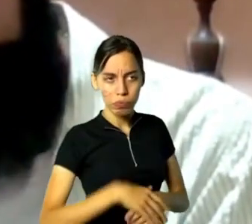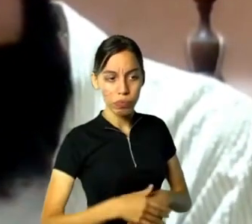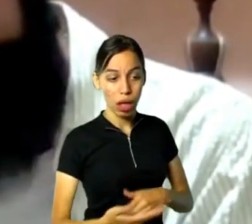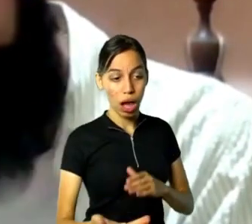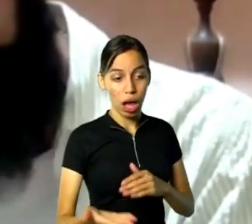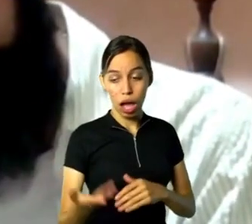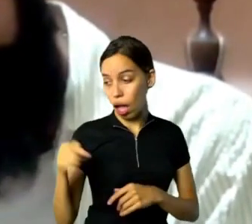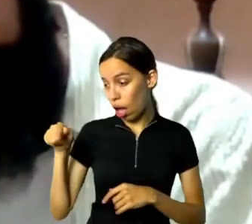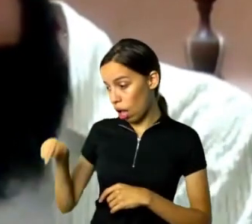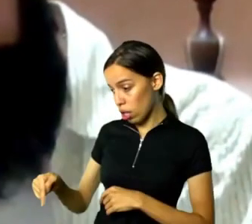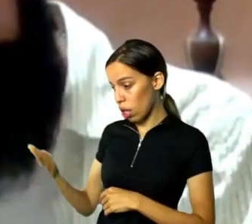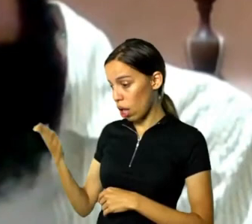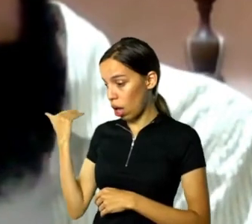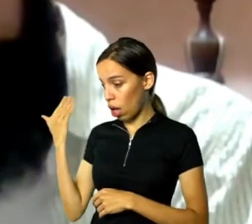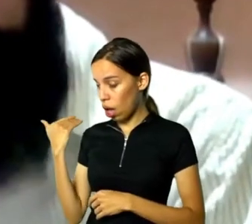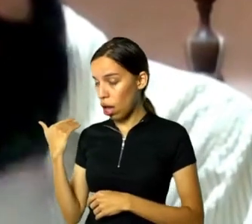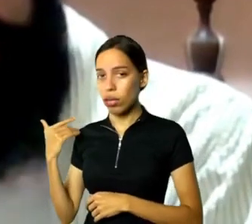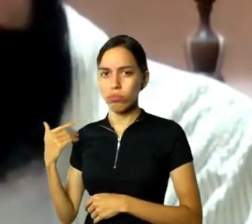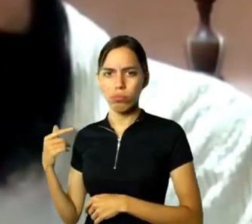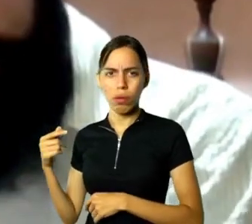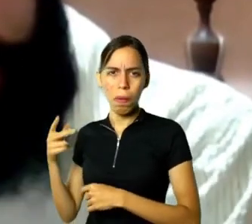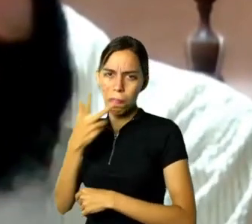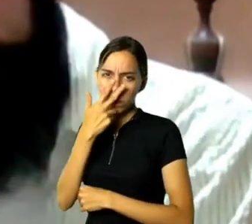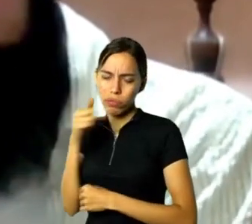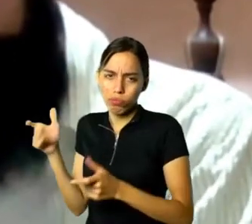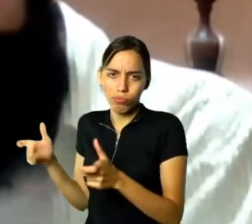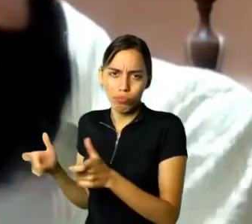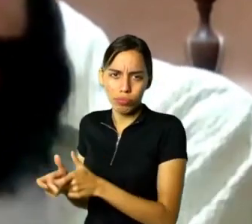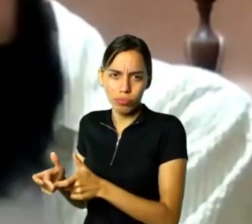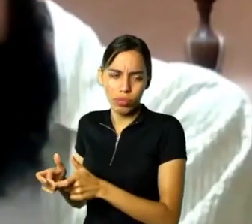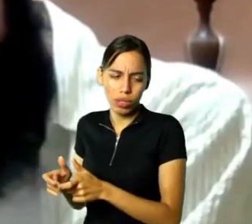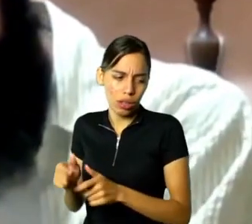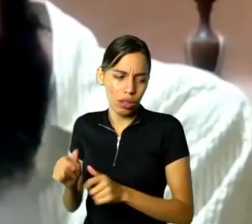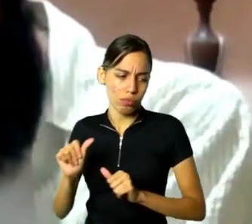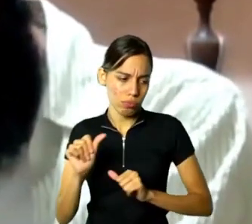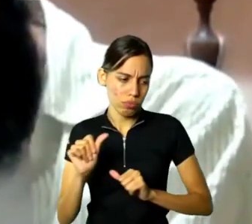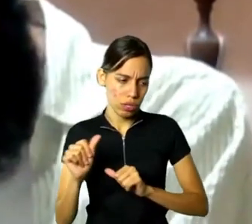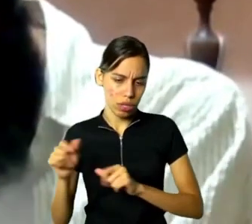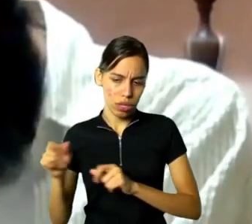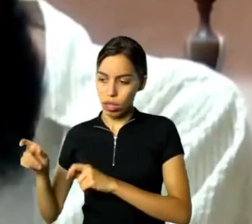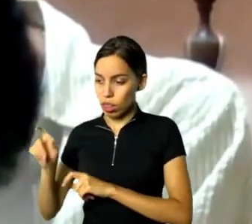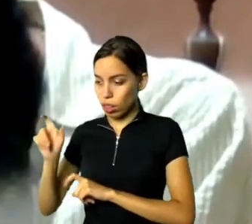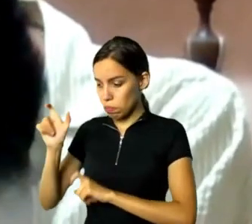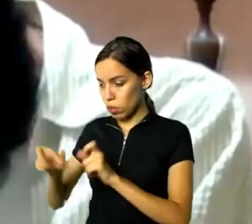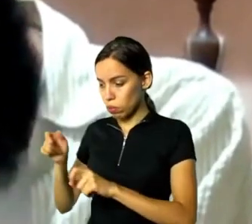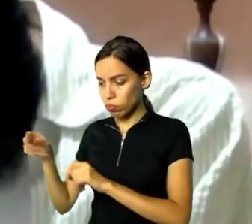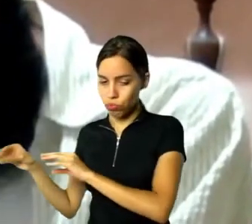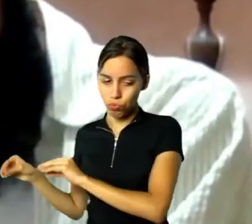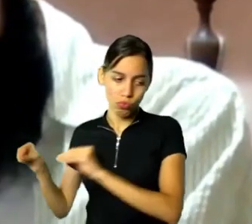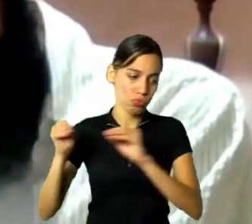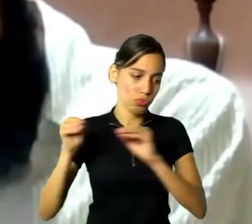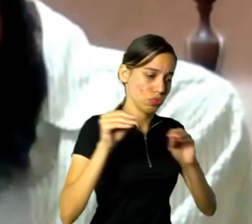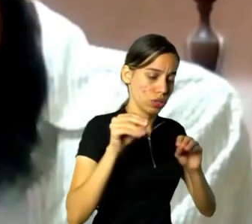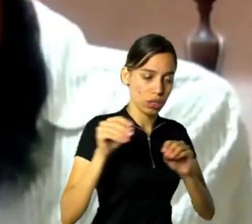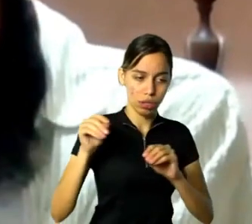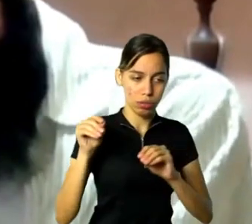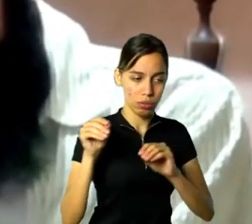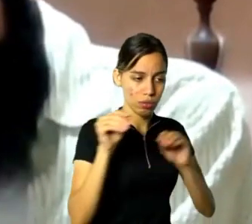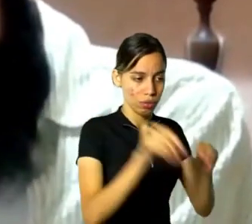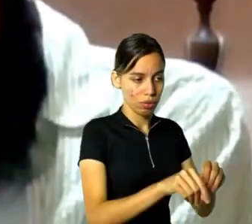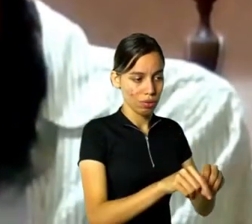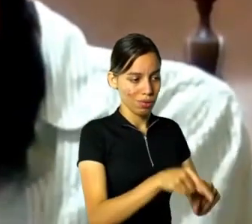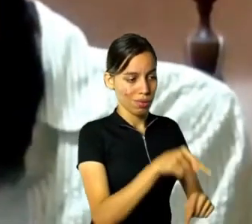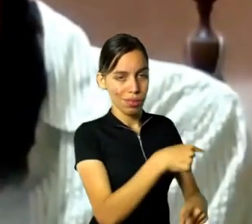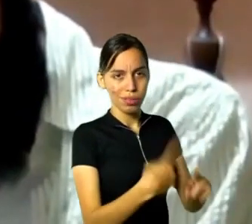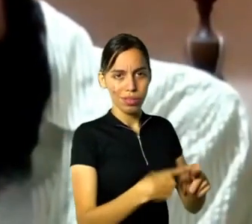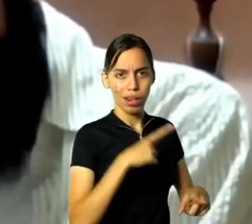havia ganhado espaço com sua transferência para o Salão de Jogos, do outro lado da rua, que também foram ampliados sobre a praia. O